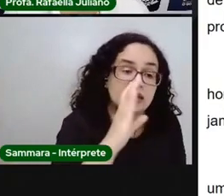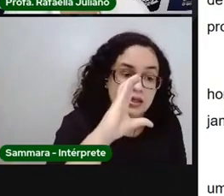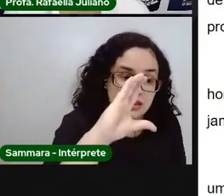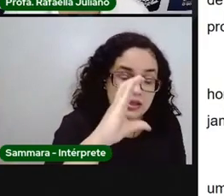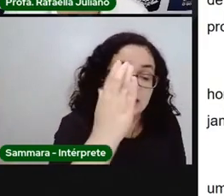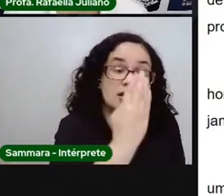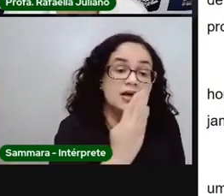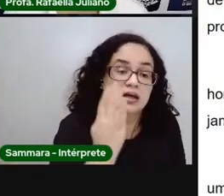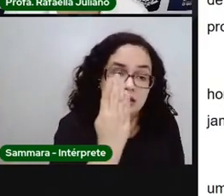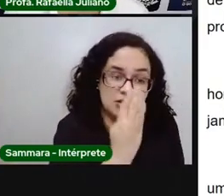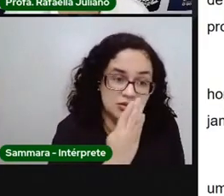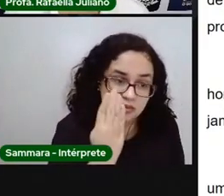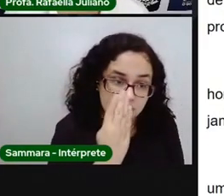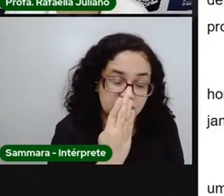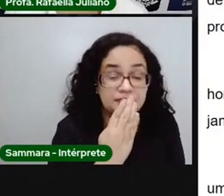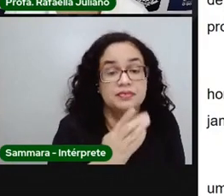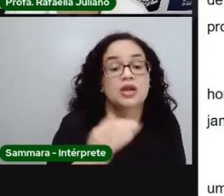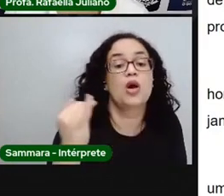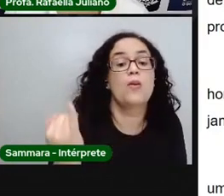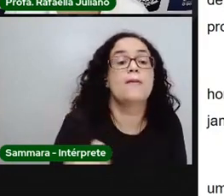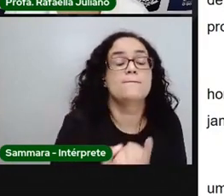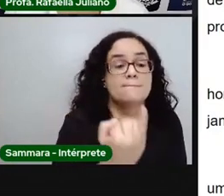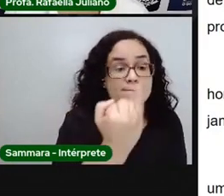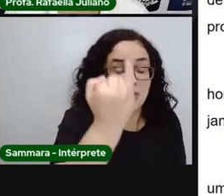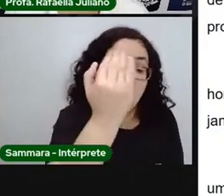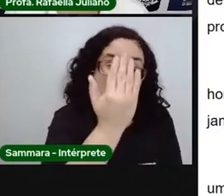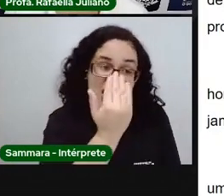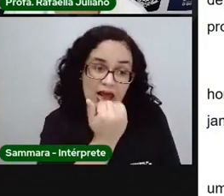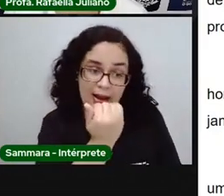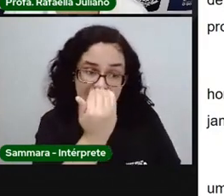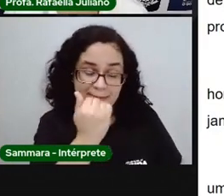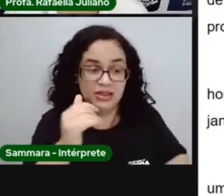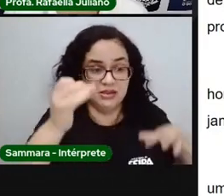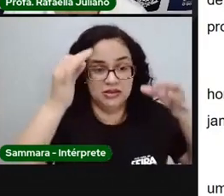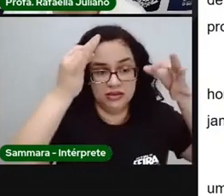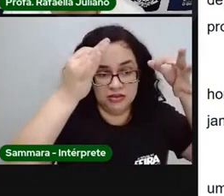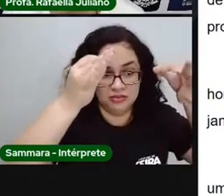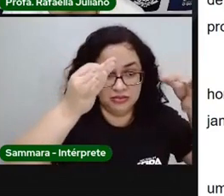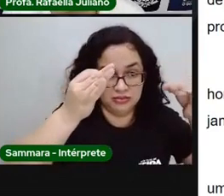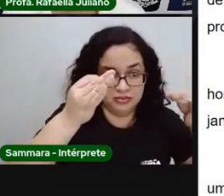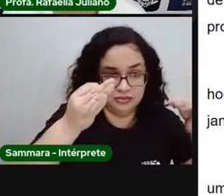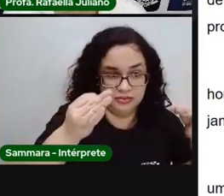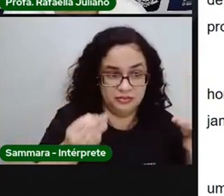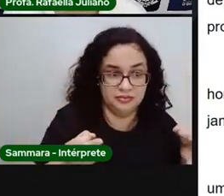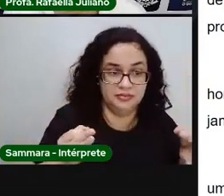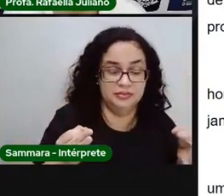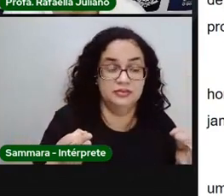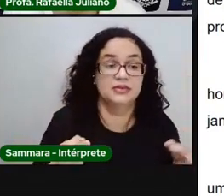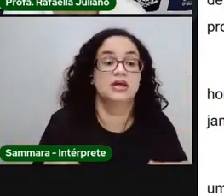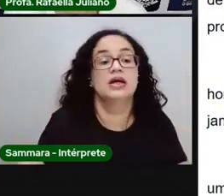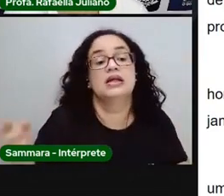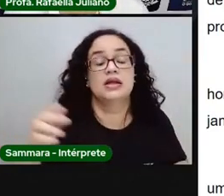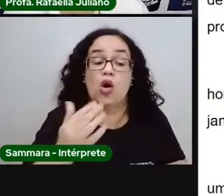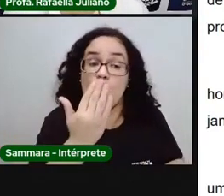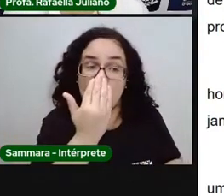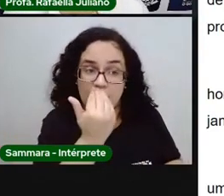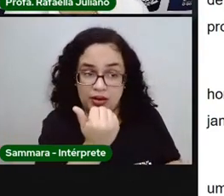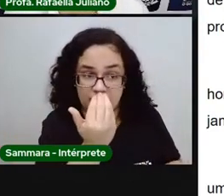Outro ponto importante para ter uma alimentação saudável é a regularidade das refeições.